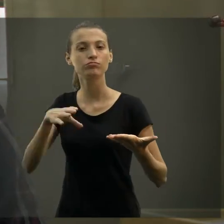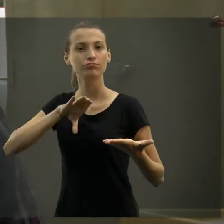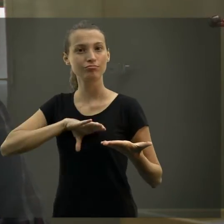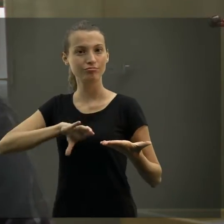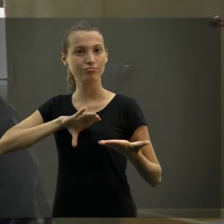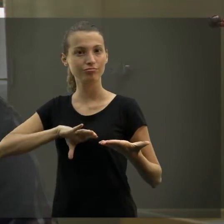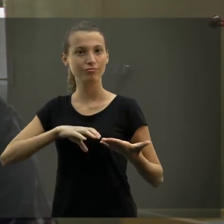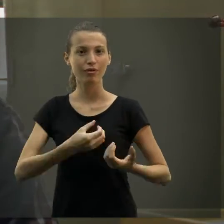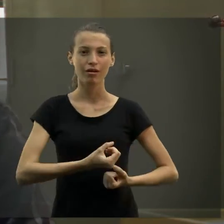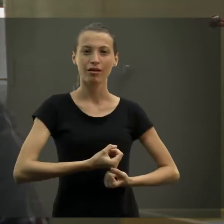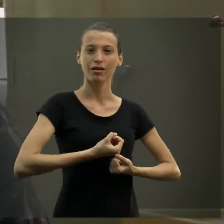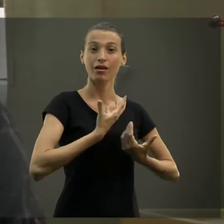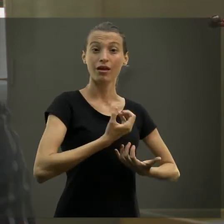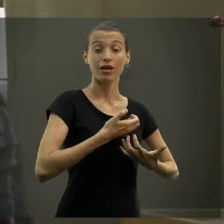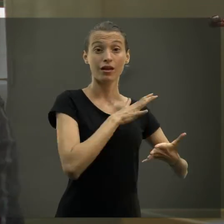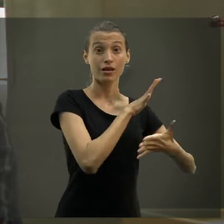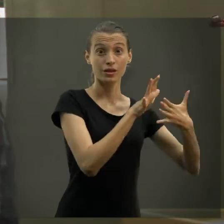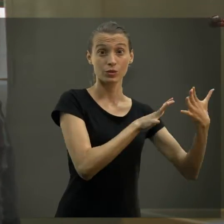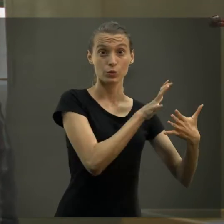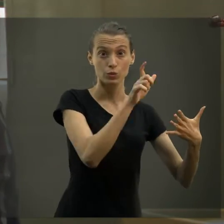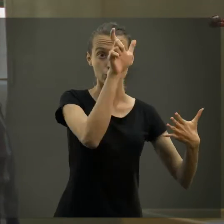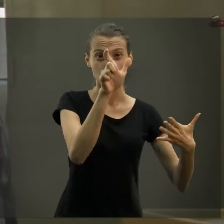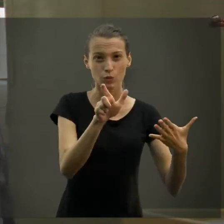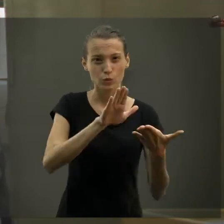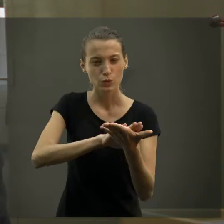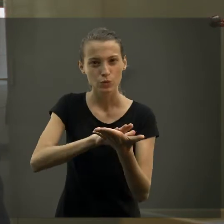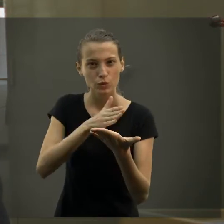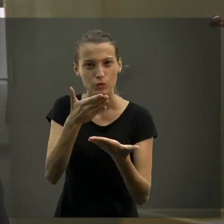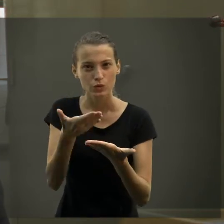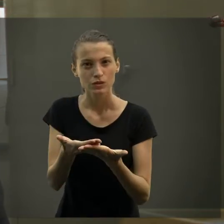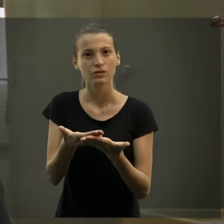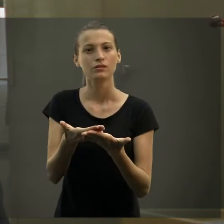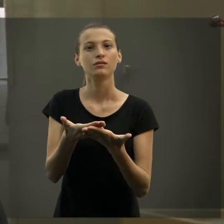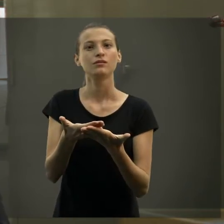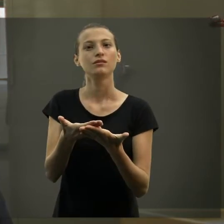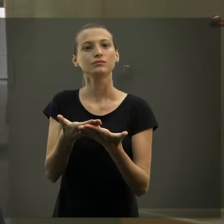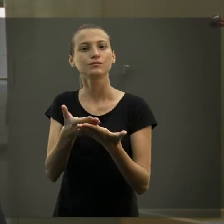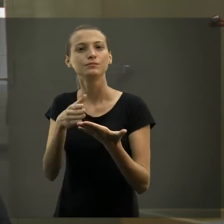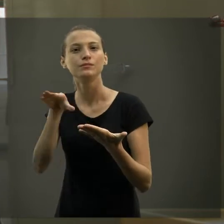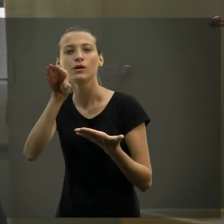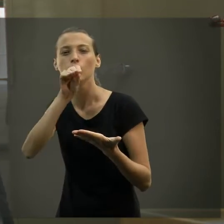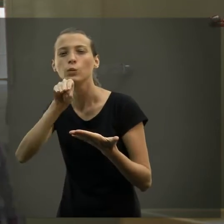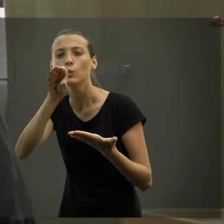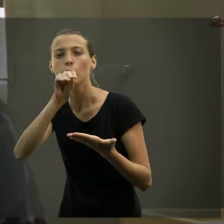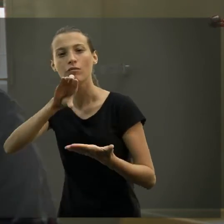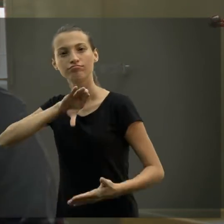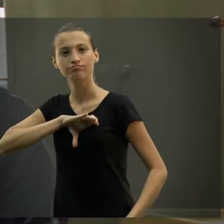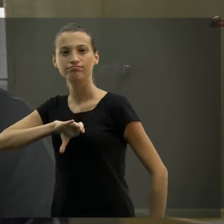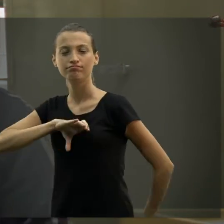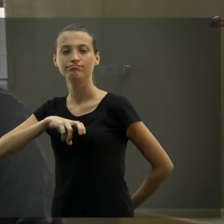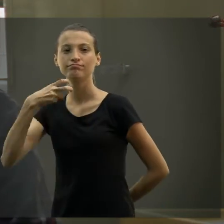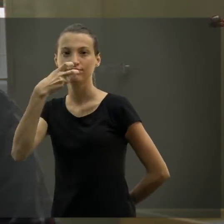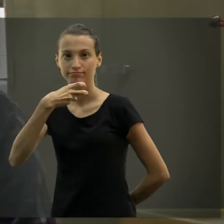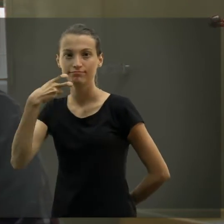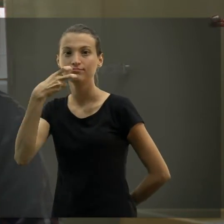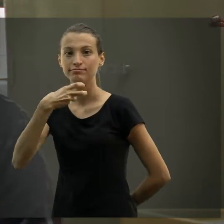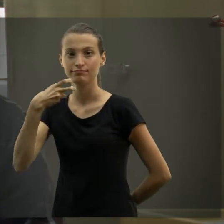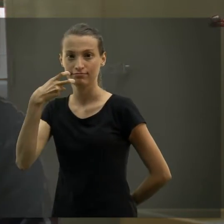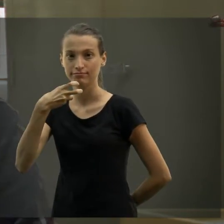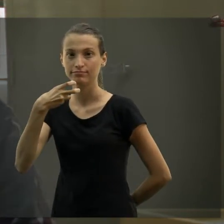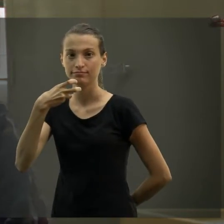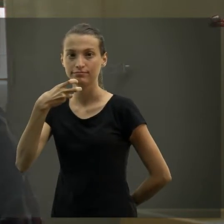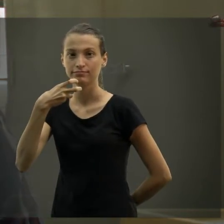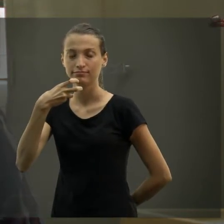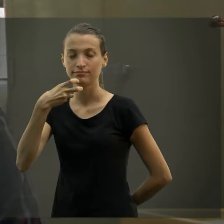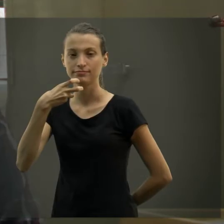a interpretação de textos em libras, enunciadores fazendo língua de sinais, e eles teriam de passar